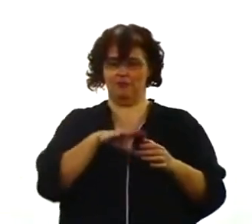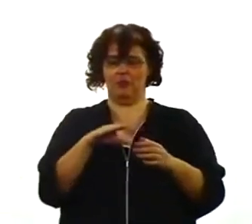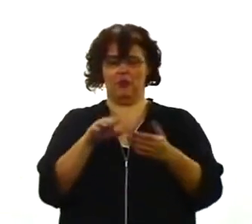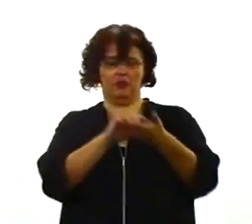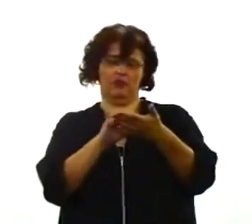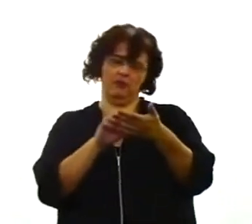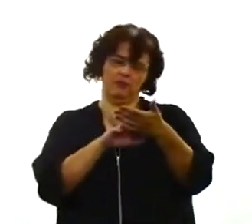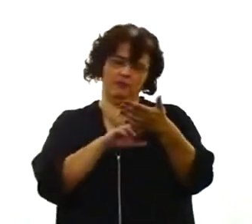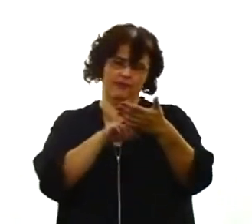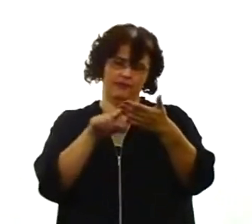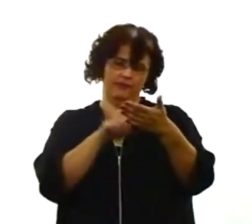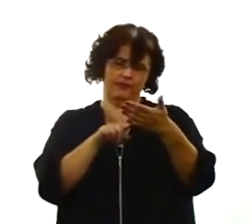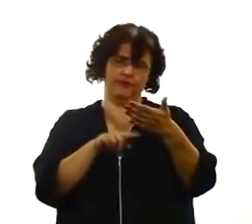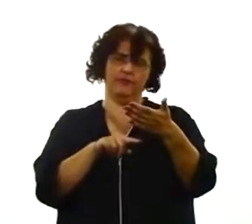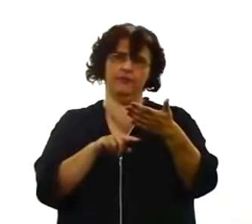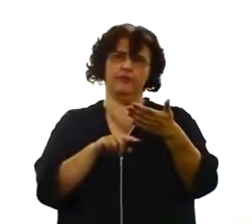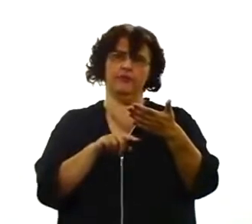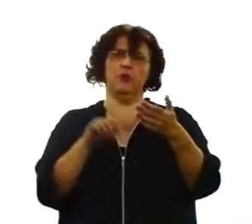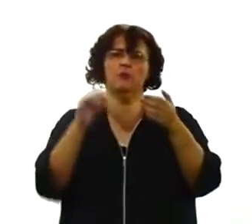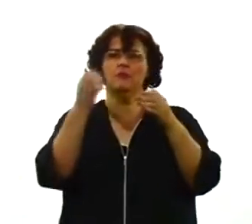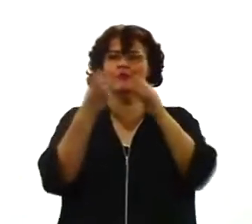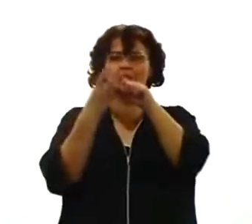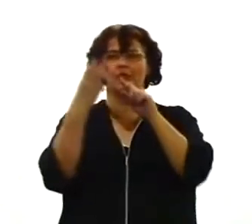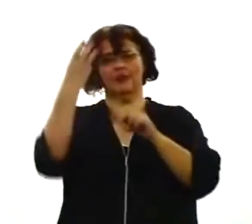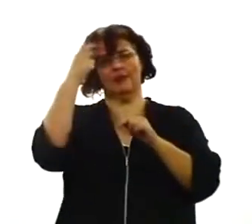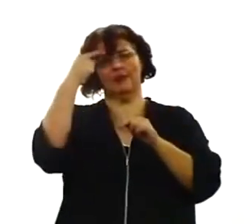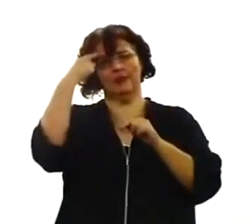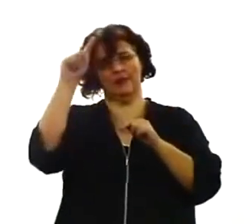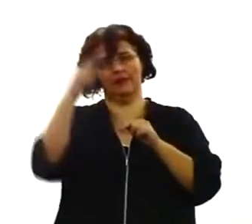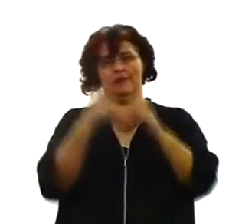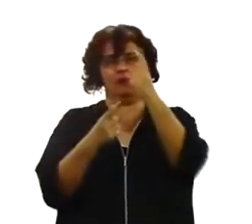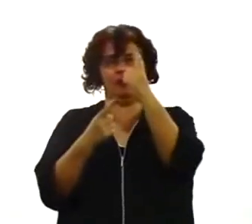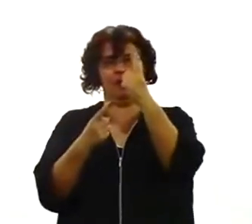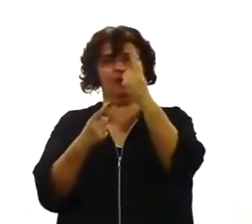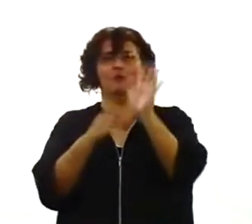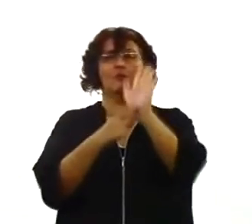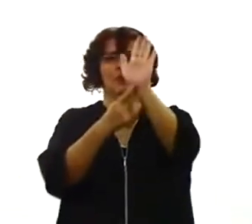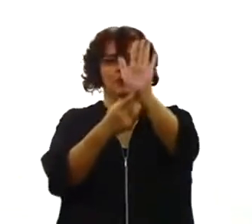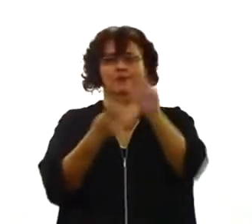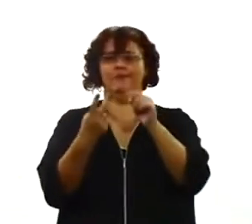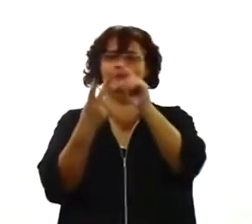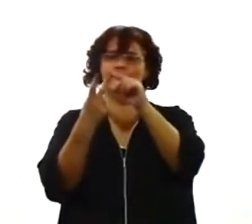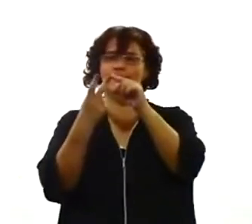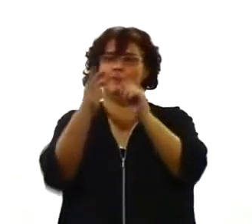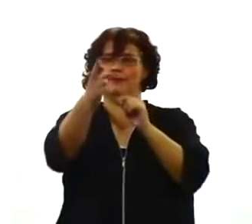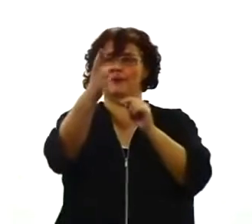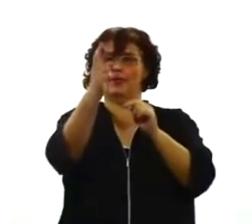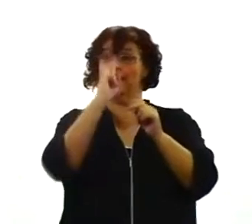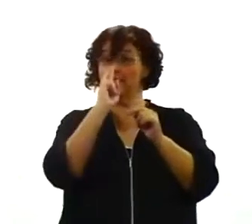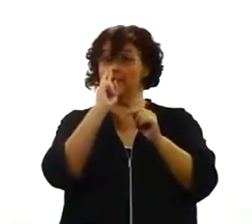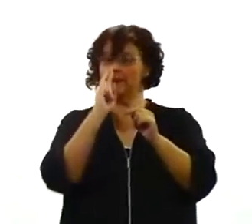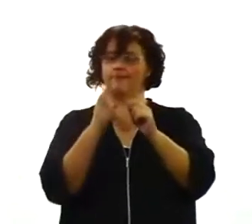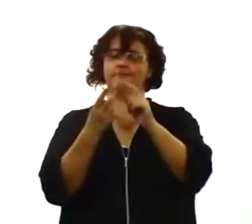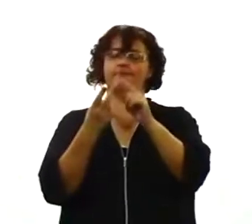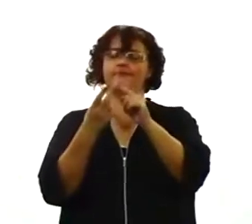essa passagem com essas três ideias. Um sinal, uma consequência e